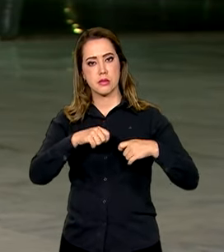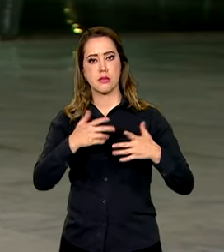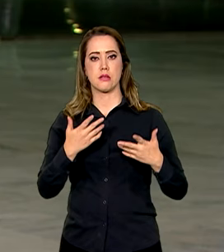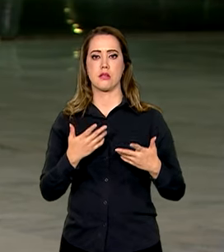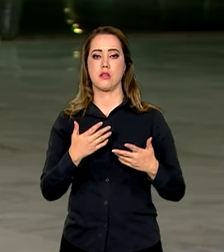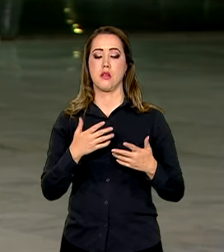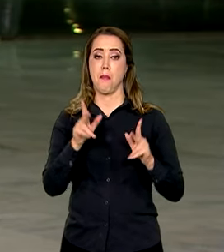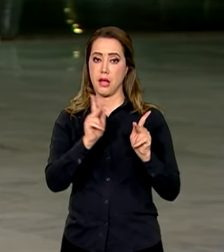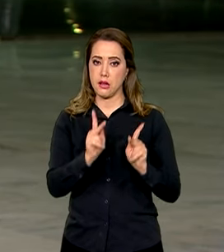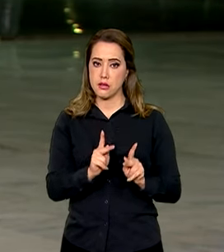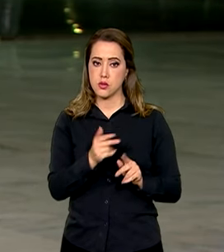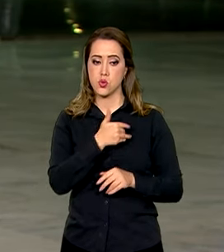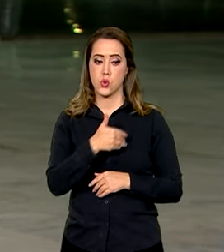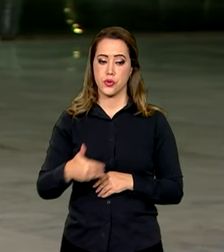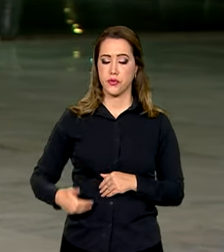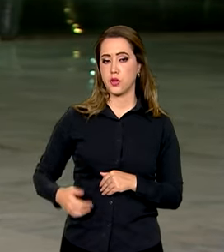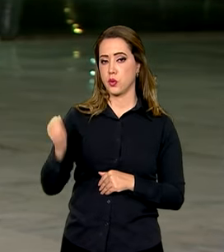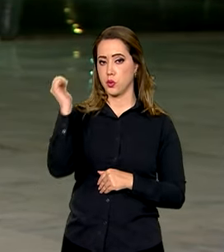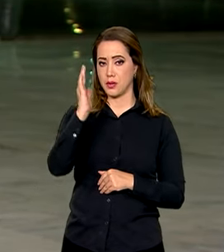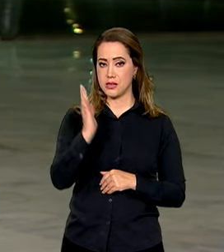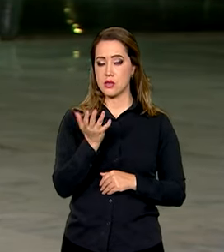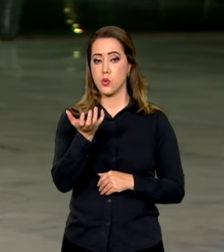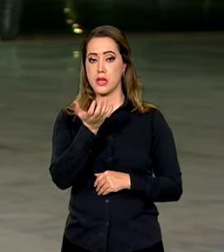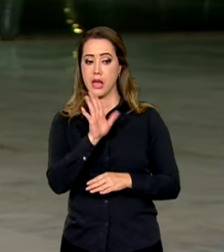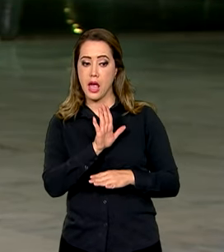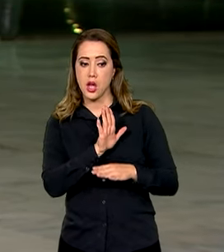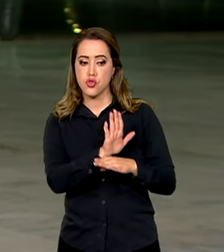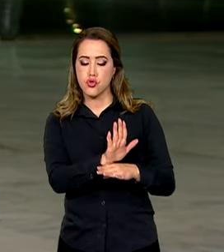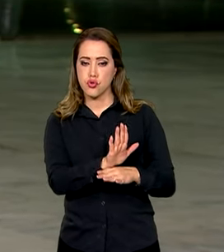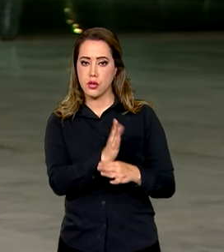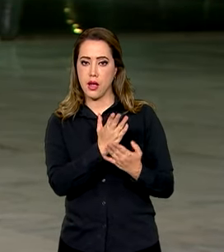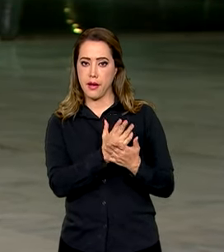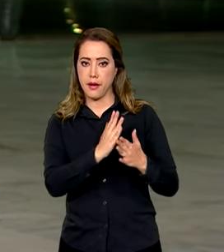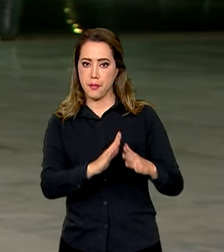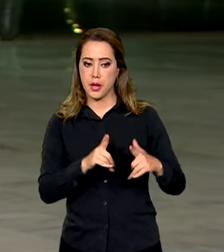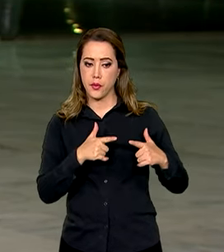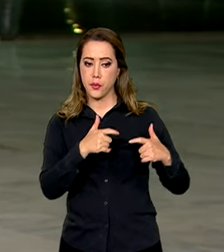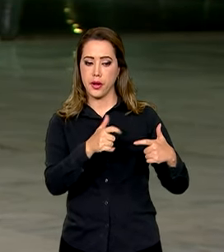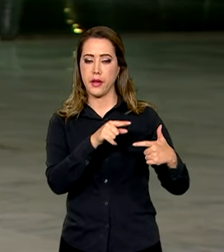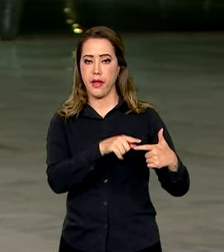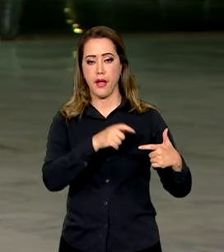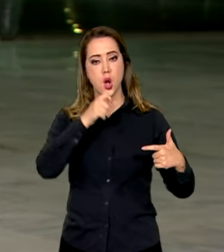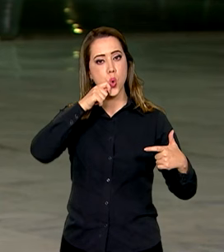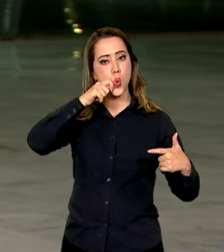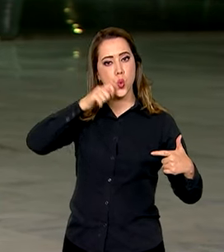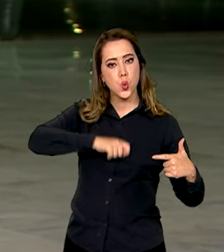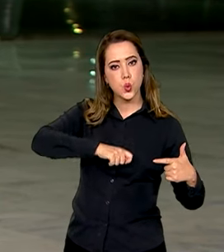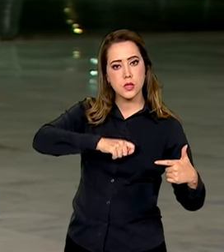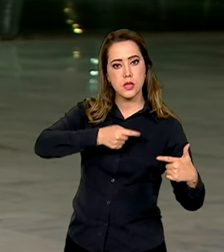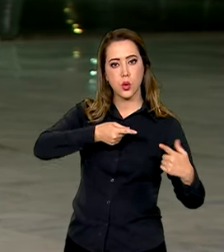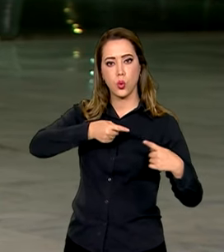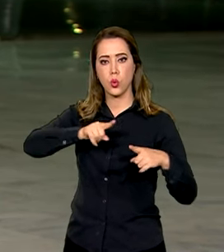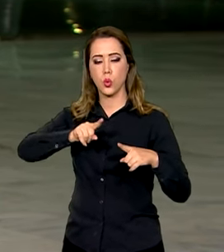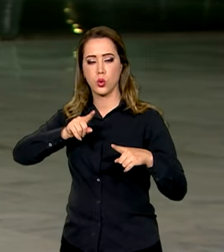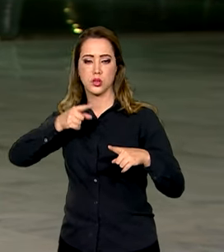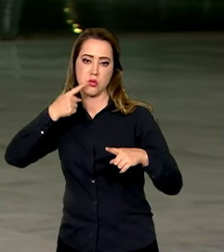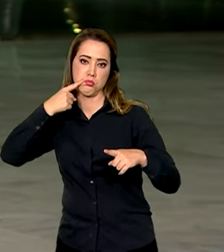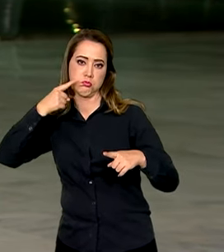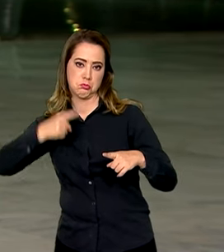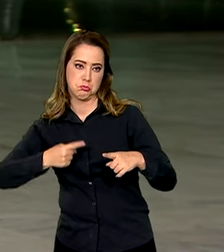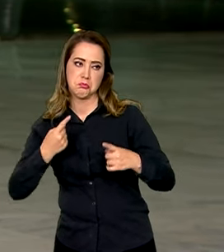brasileiro em ajudar na mediação entre Rússia e Ucrânia. Em relação ao conflito no Oriente Médio,